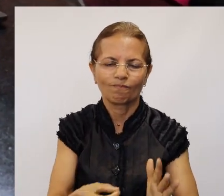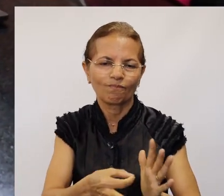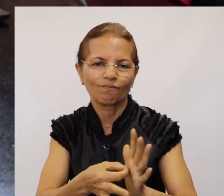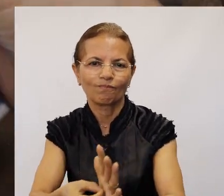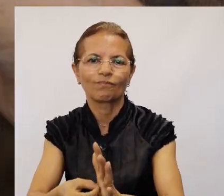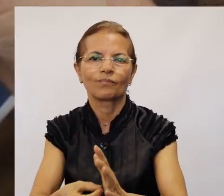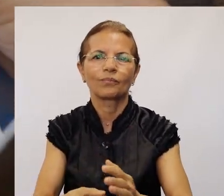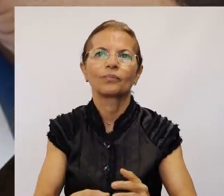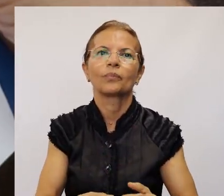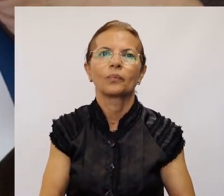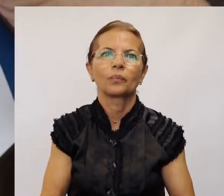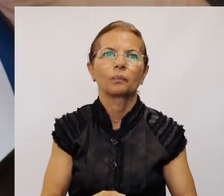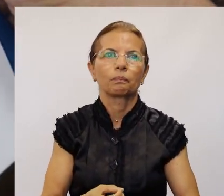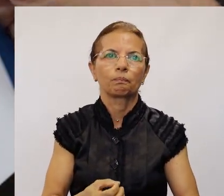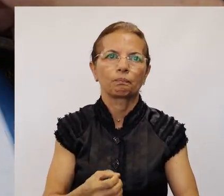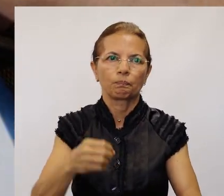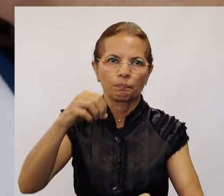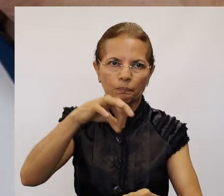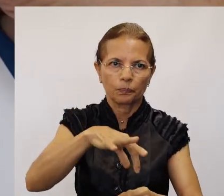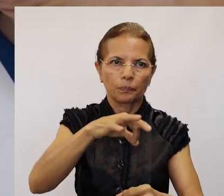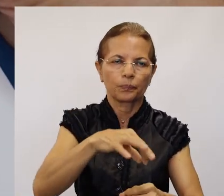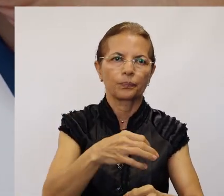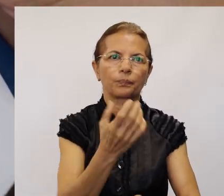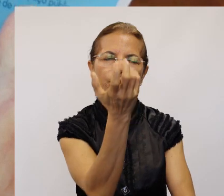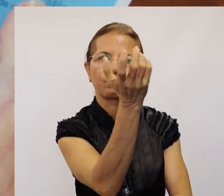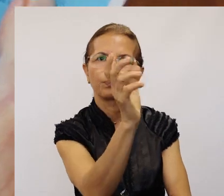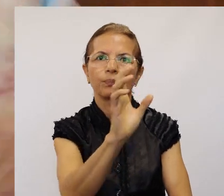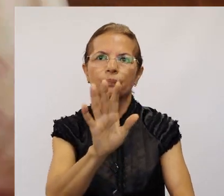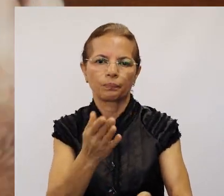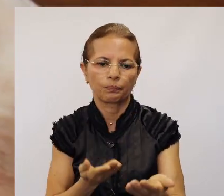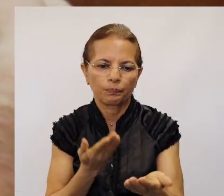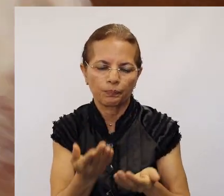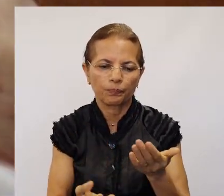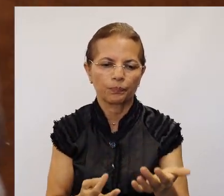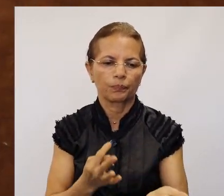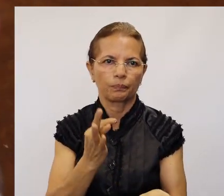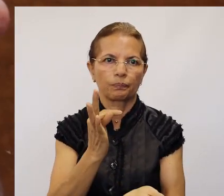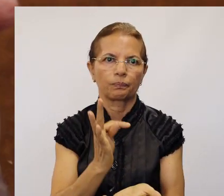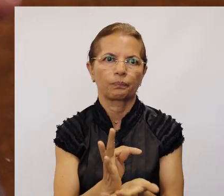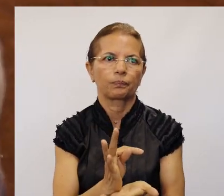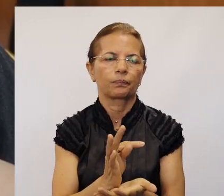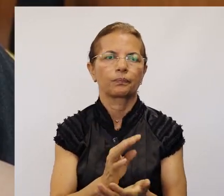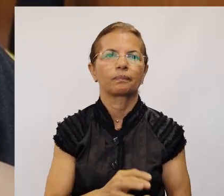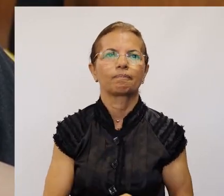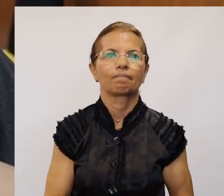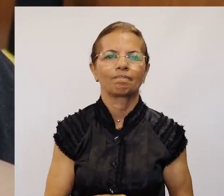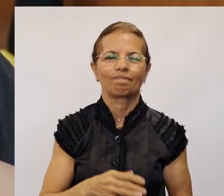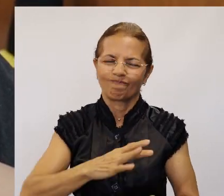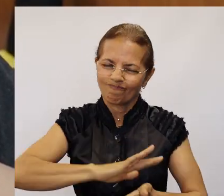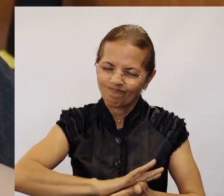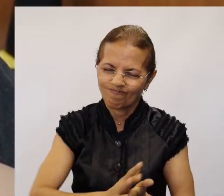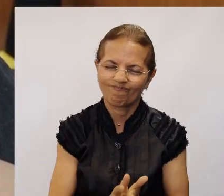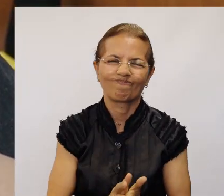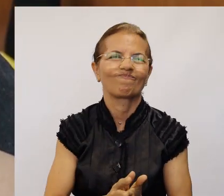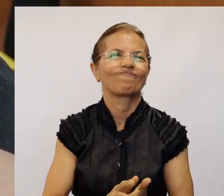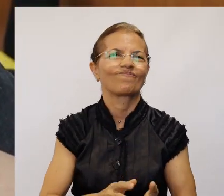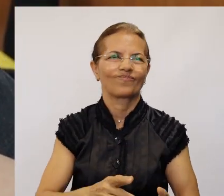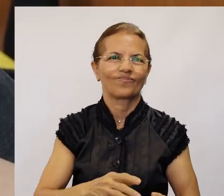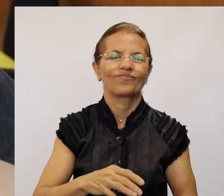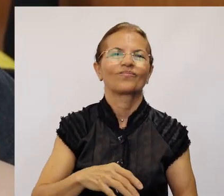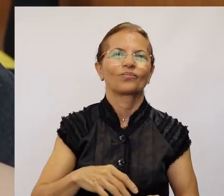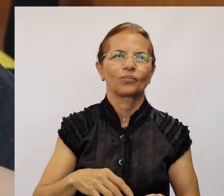entusiastas que possam cultivar a ideia do plantio e o cuidado com as árvores de Terezina. Essa cidade foi